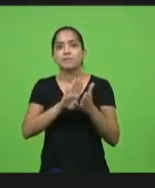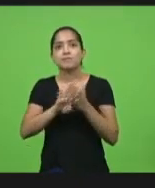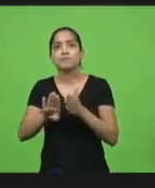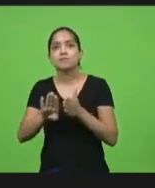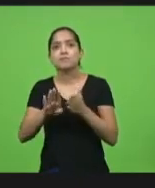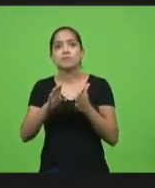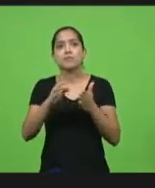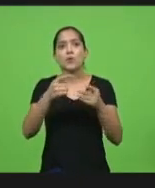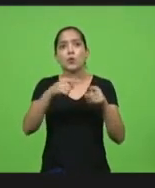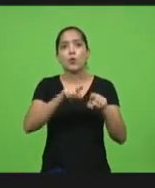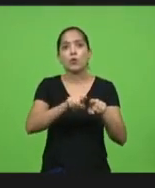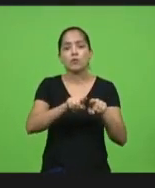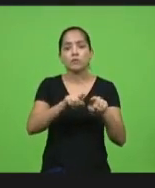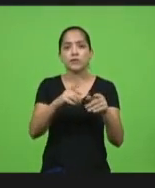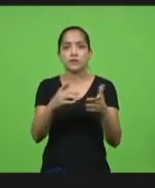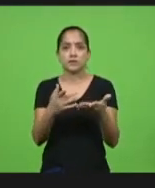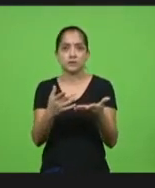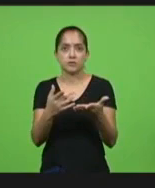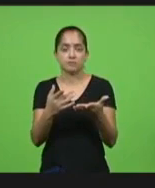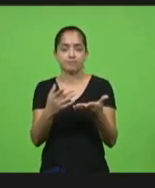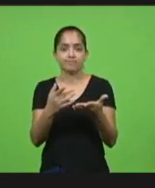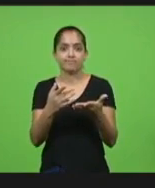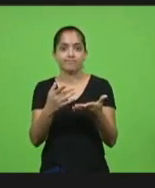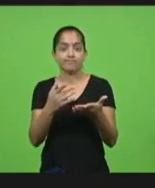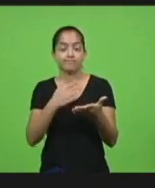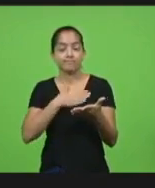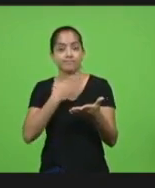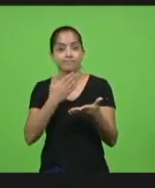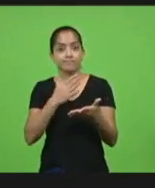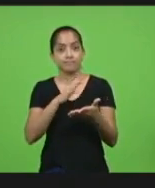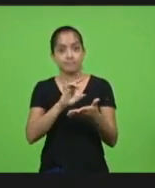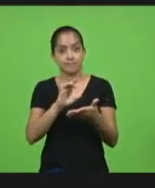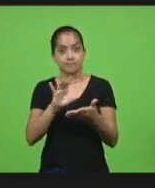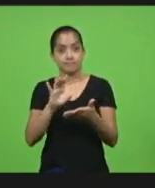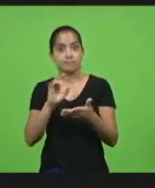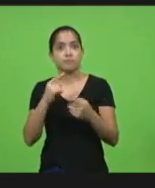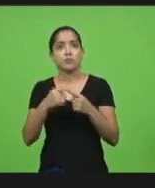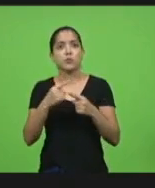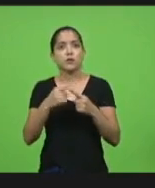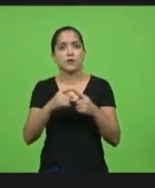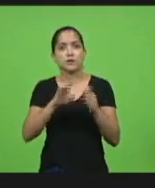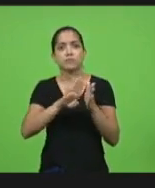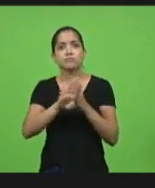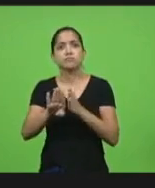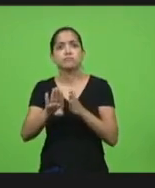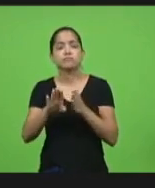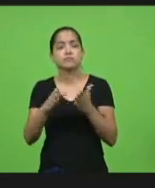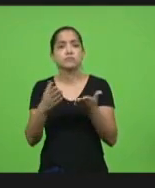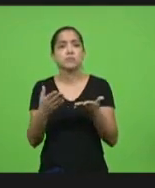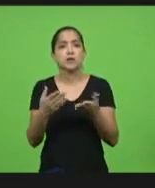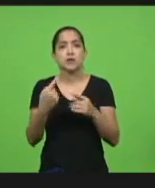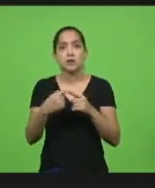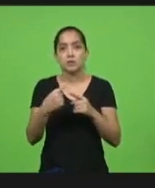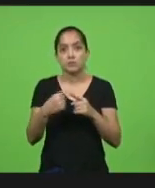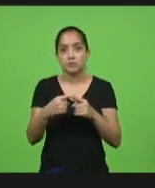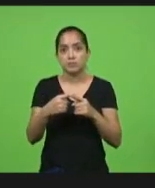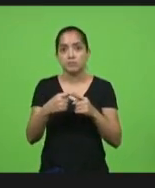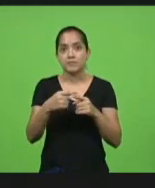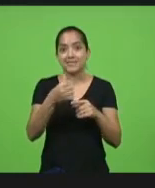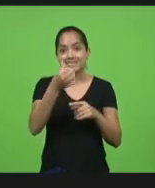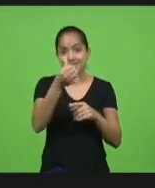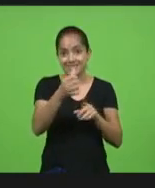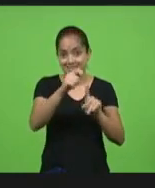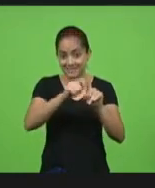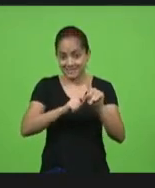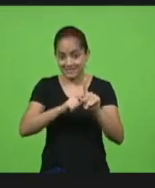e pasmem cada um dos senhores o porquê que se dispensa o convênio porque levam-se seis meses